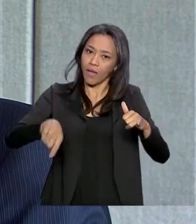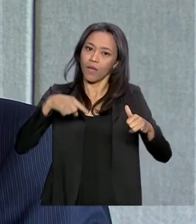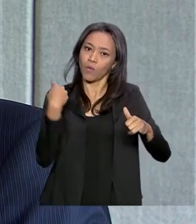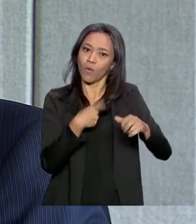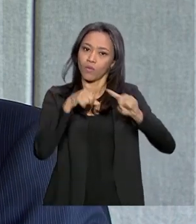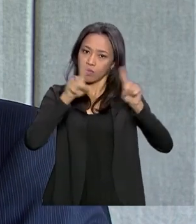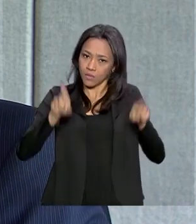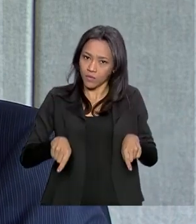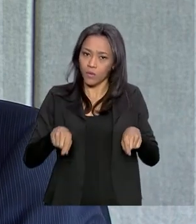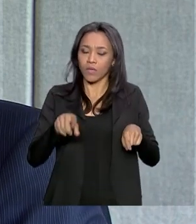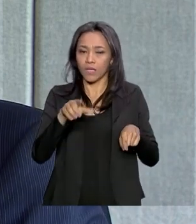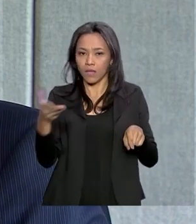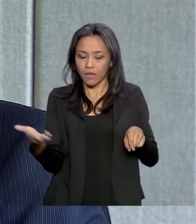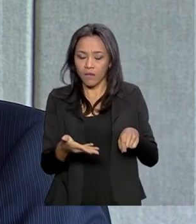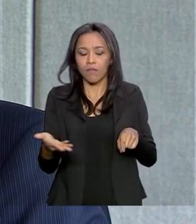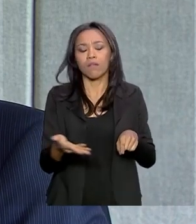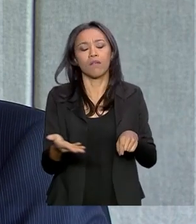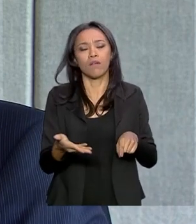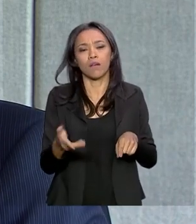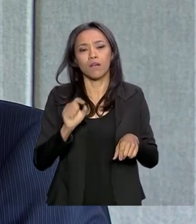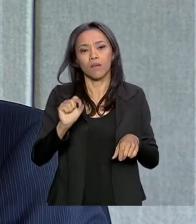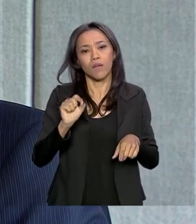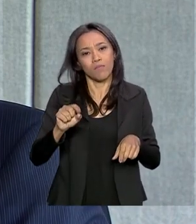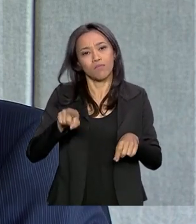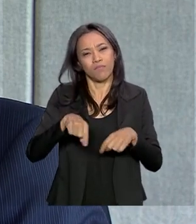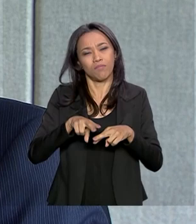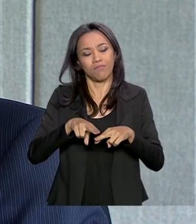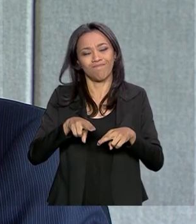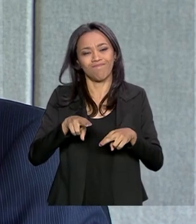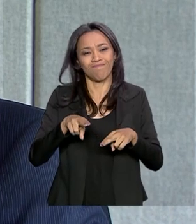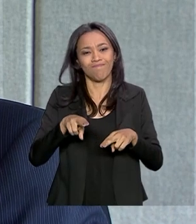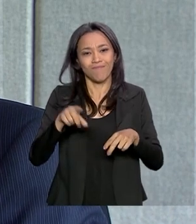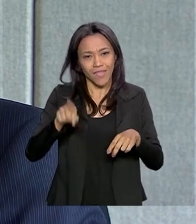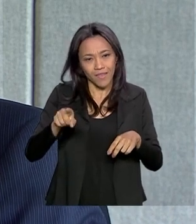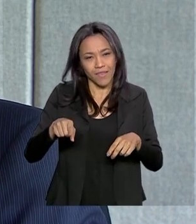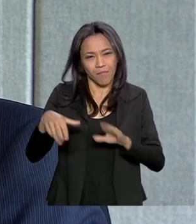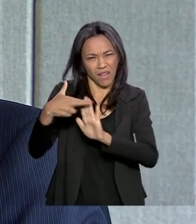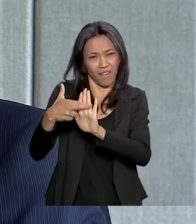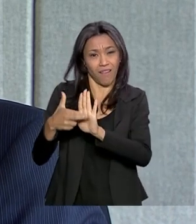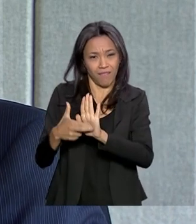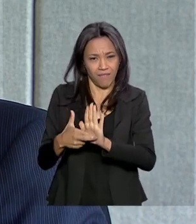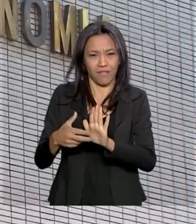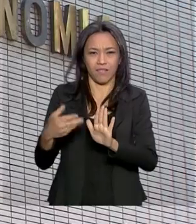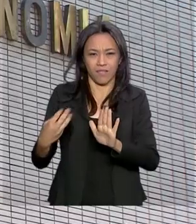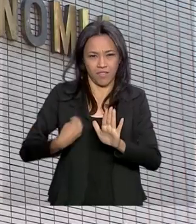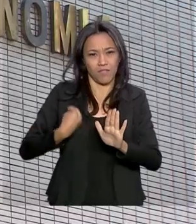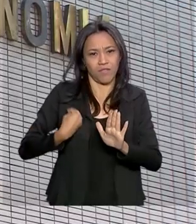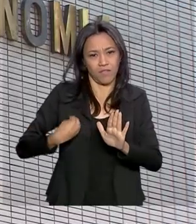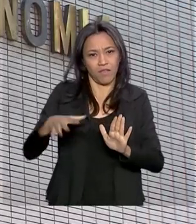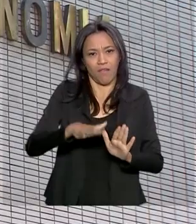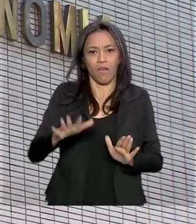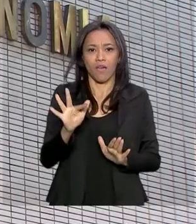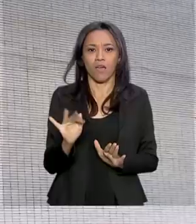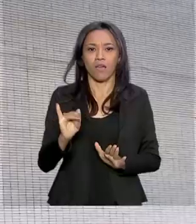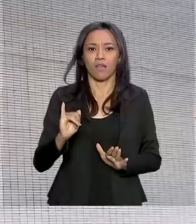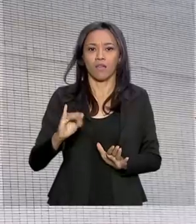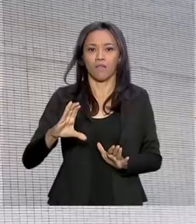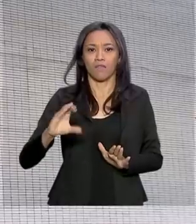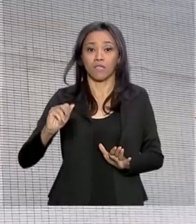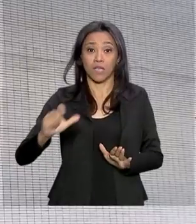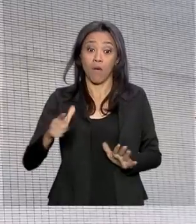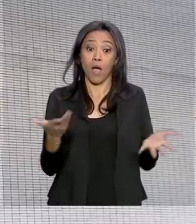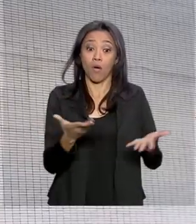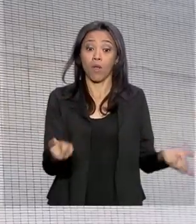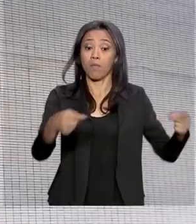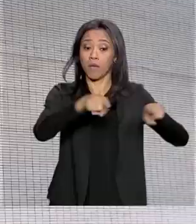toma uma relevância dada a severidade da restrição fiscal que a gente está vivendo. Agora, o Ministério da Economia, em parceria